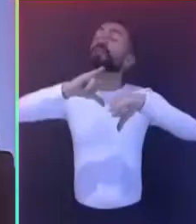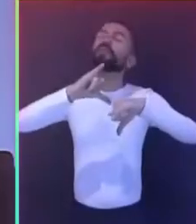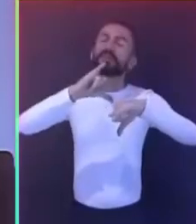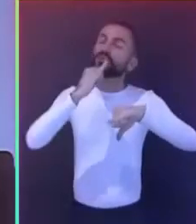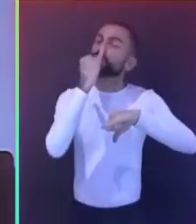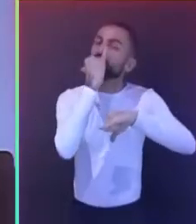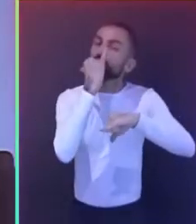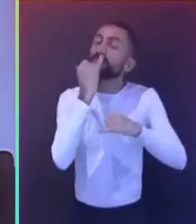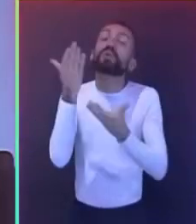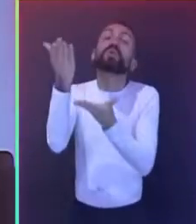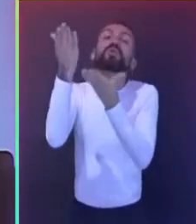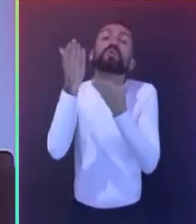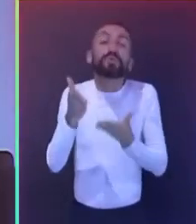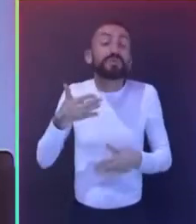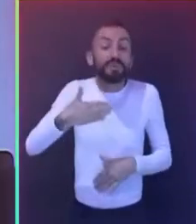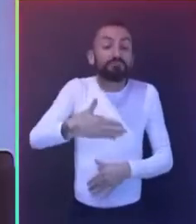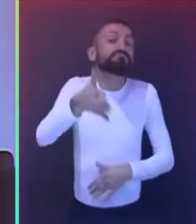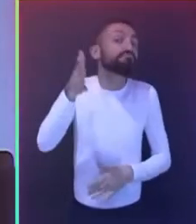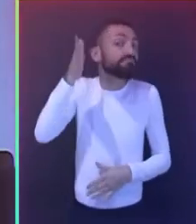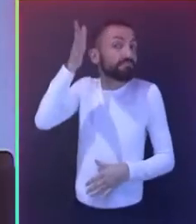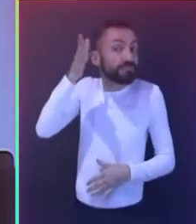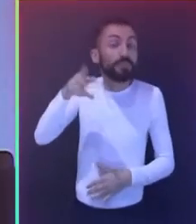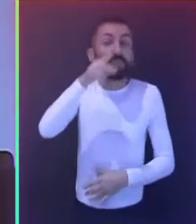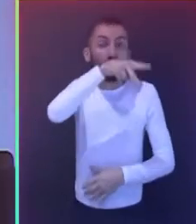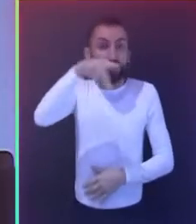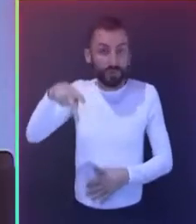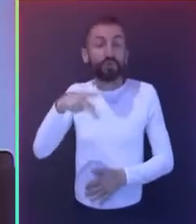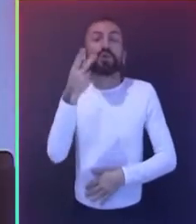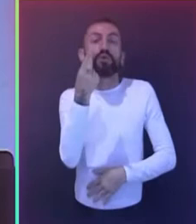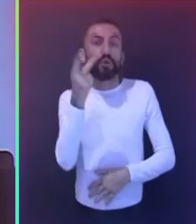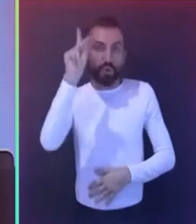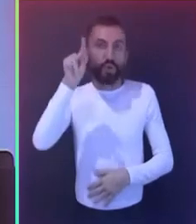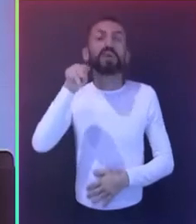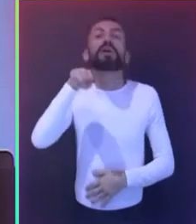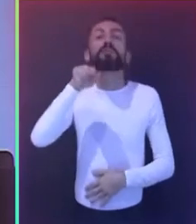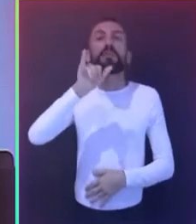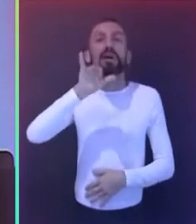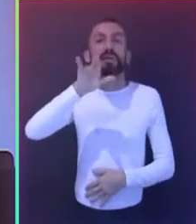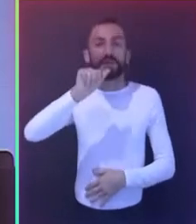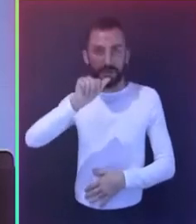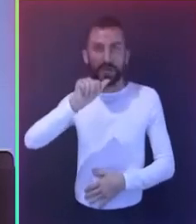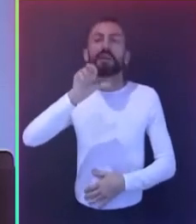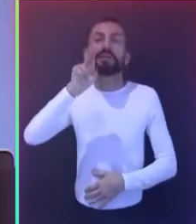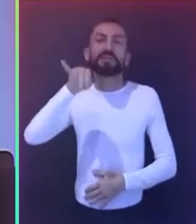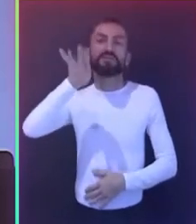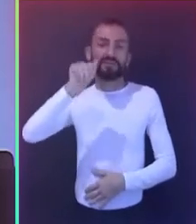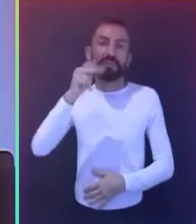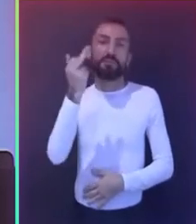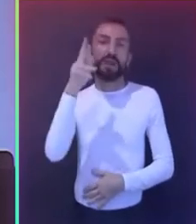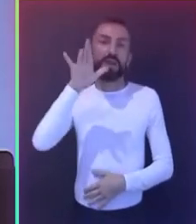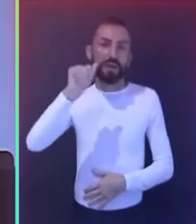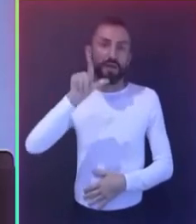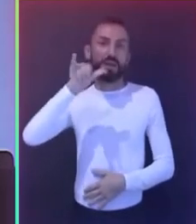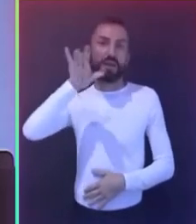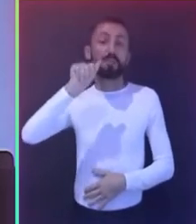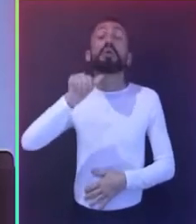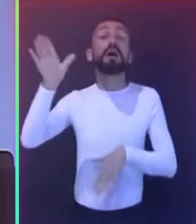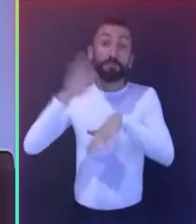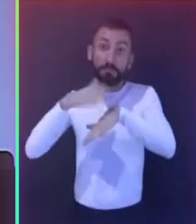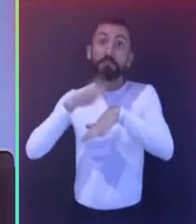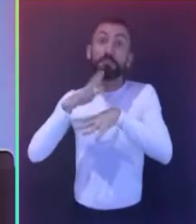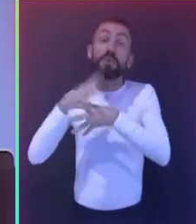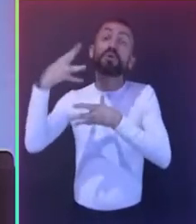Anunciamos o pronunciamento da professora doutora Maria Cristina Pereira Lima, representante do Conselho